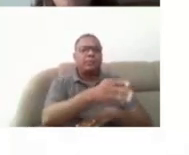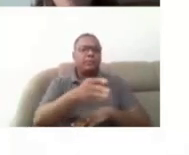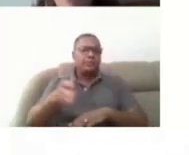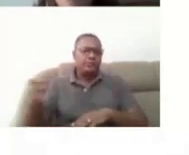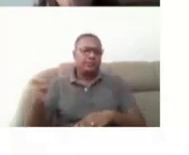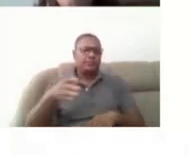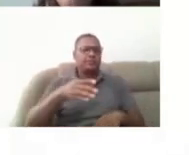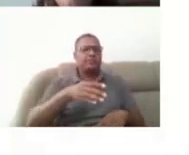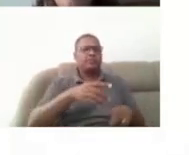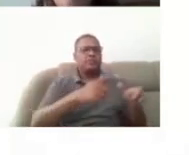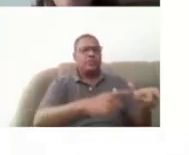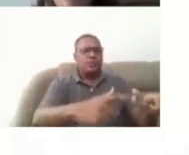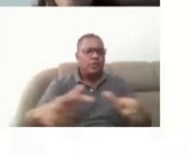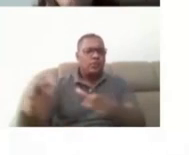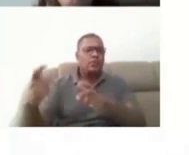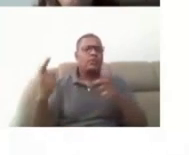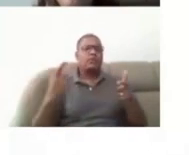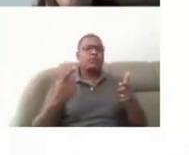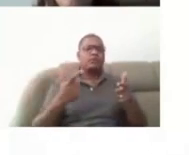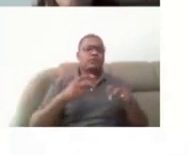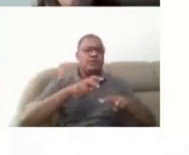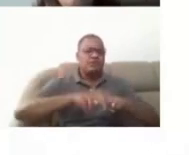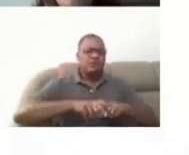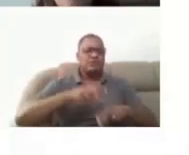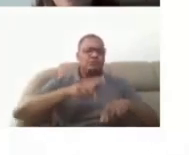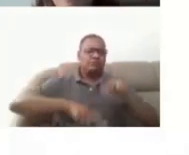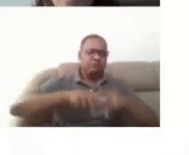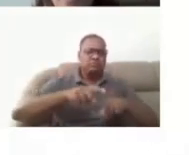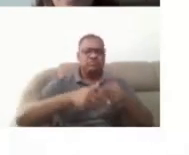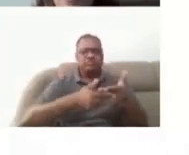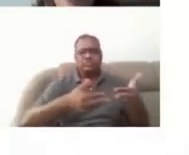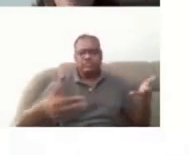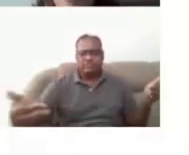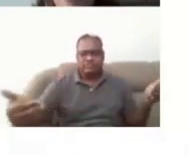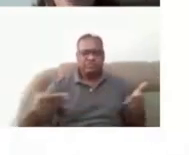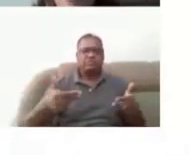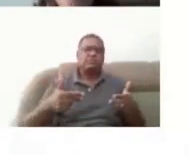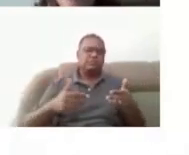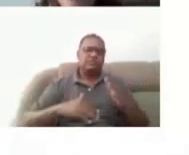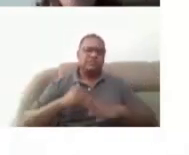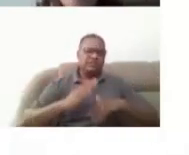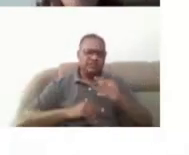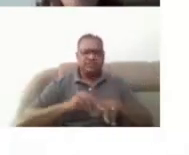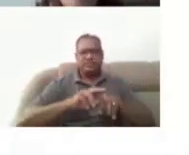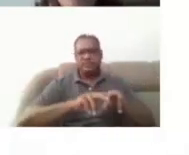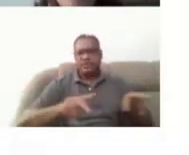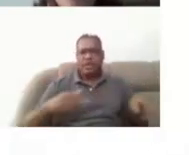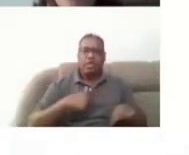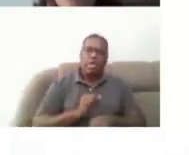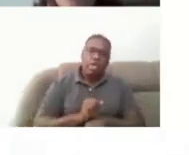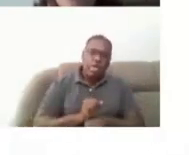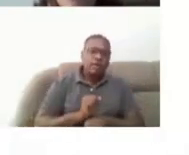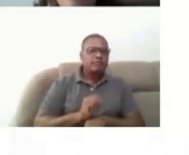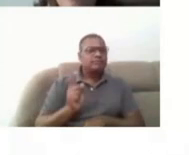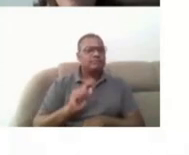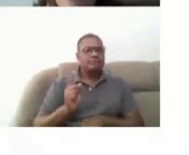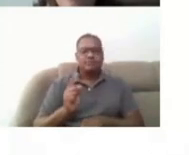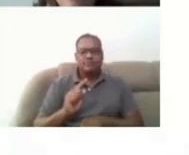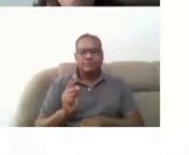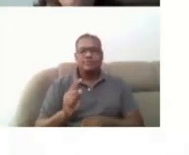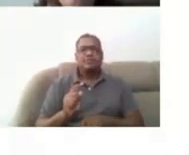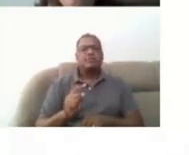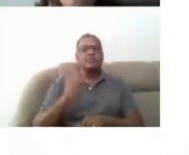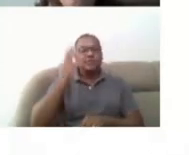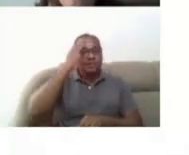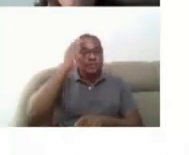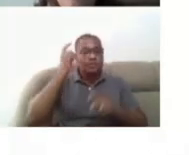mobiliários, equipamentos, serviços e por aí vai, né? E a preocupação com as condições de acessibilidade da